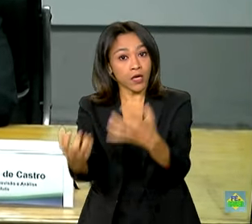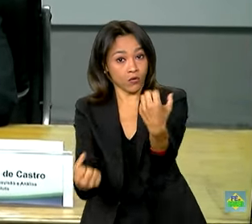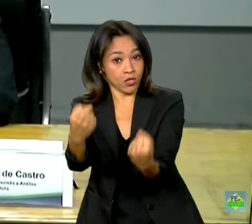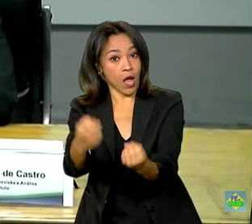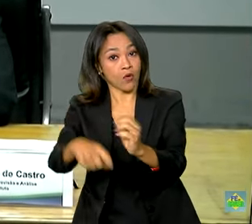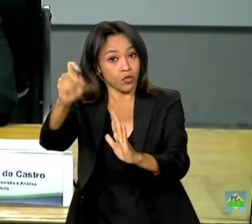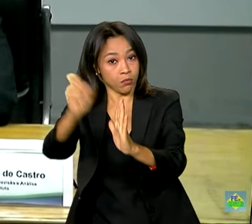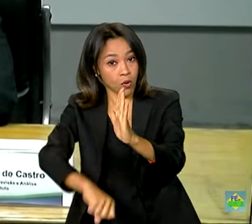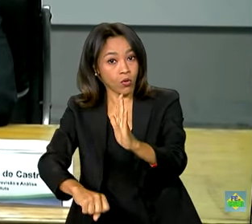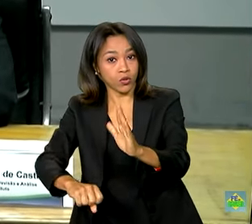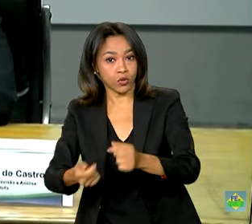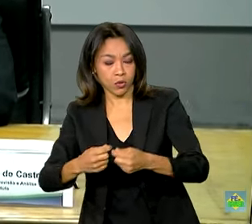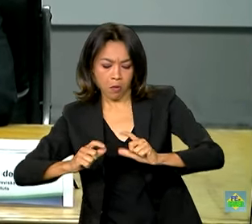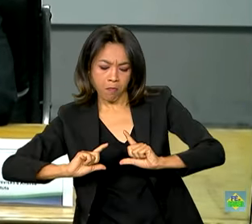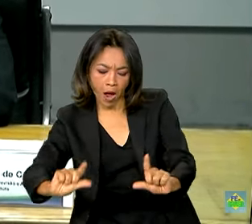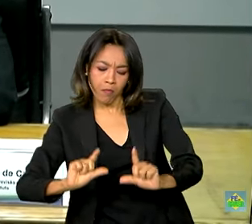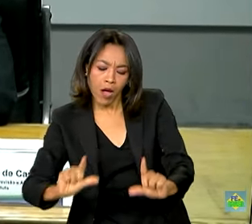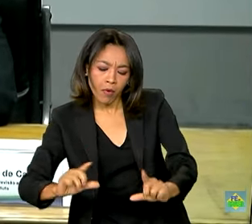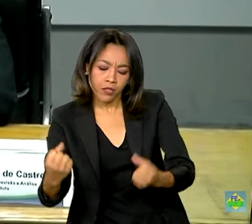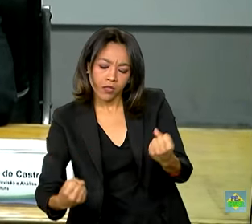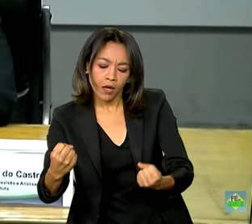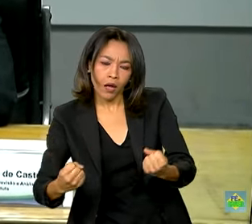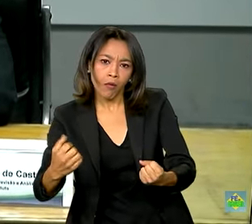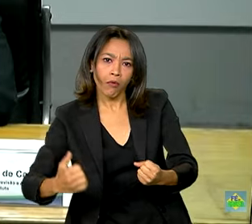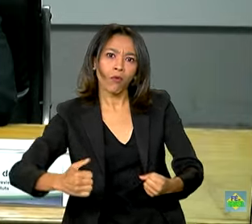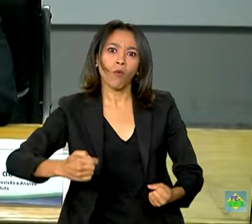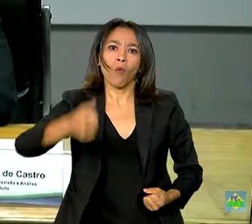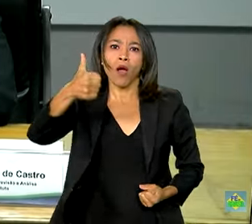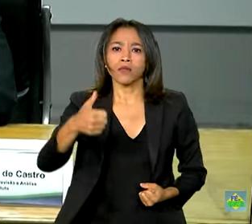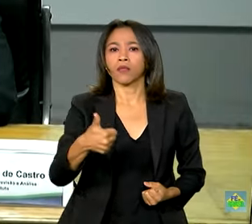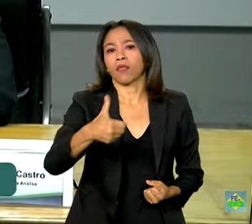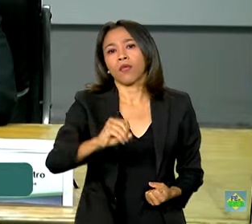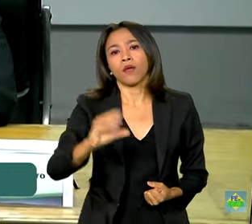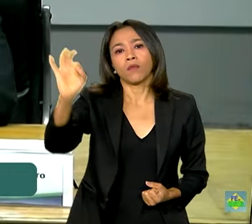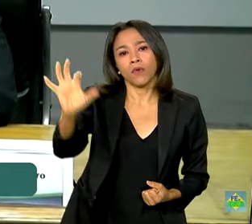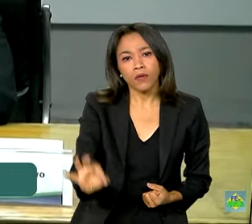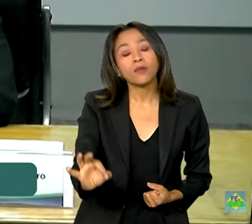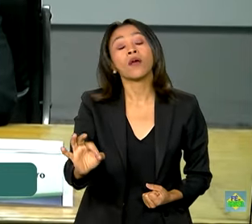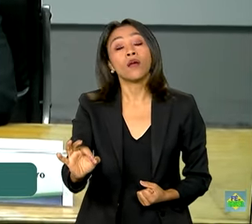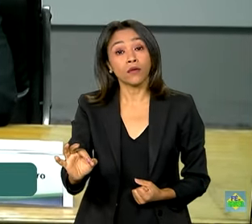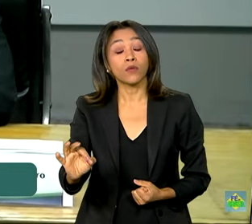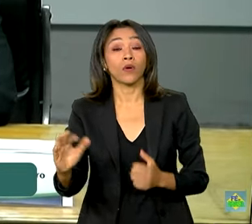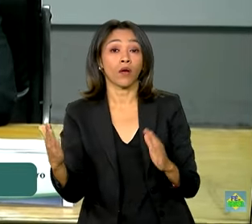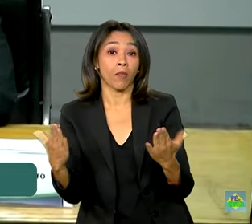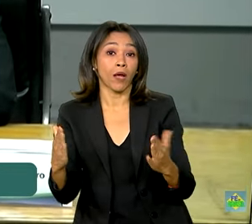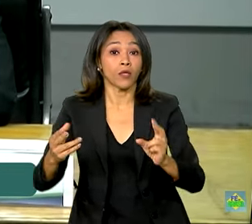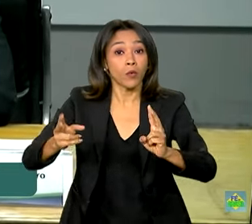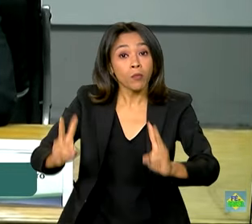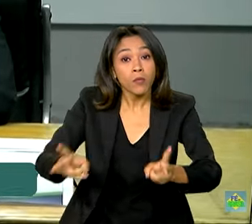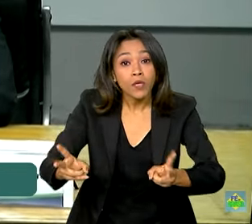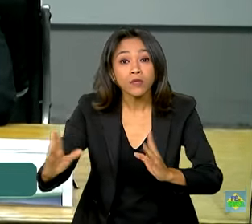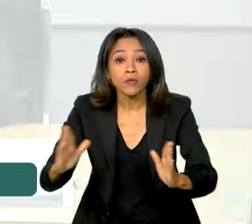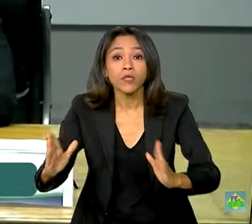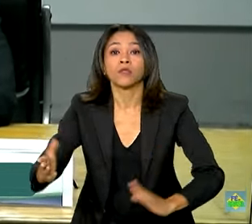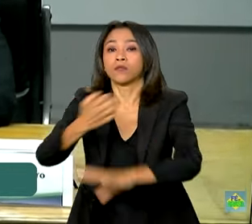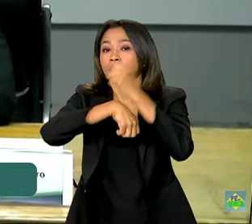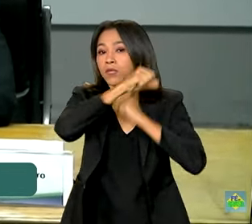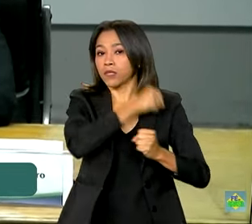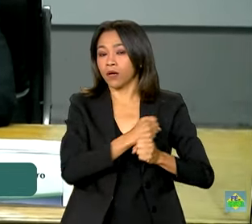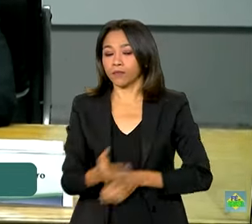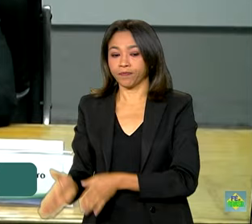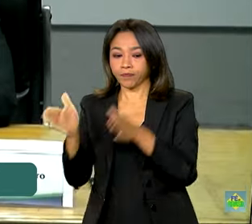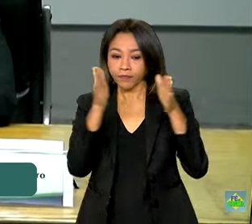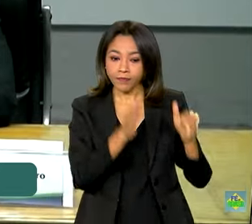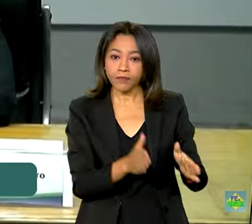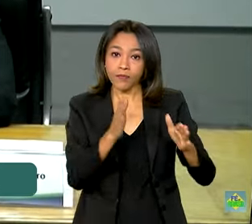emplacamentos aí atingindo quase 10% a mais do que o mesmo mês do ano anterior. A gente vê